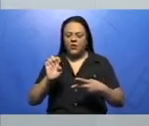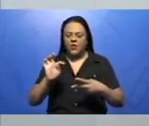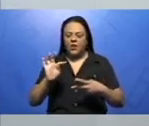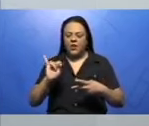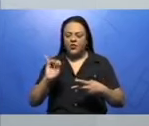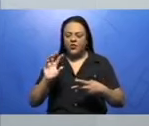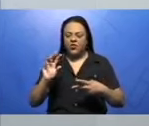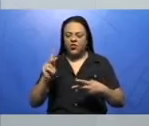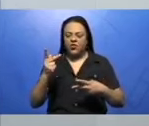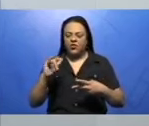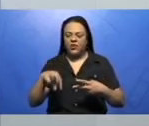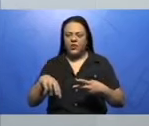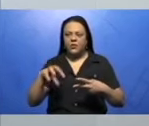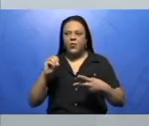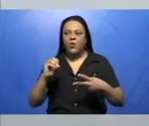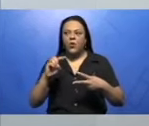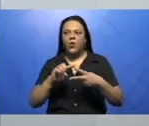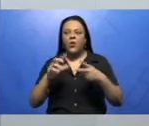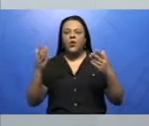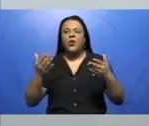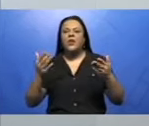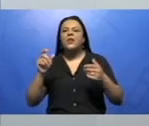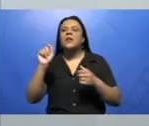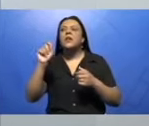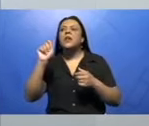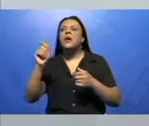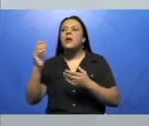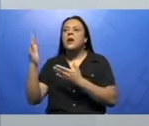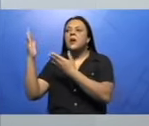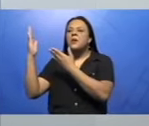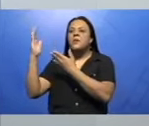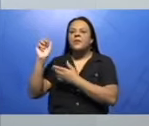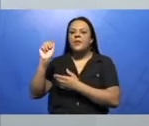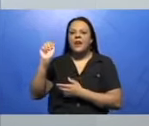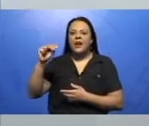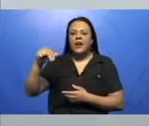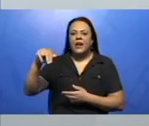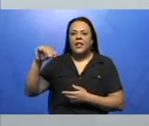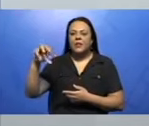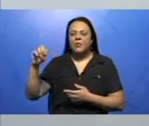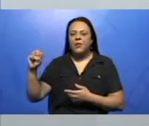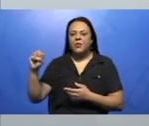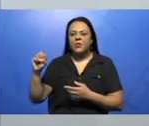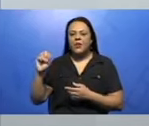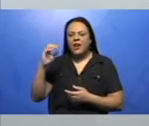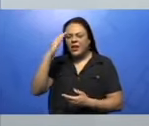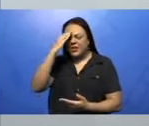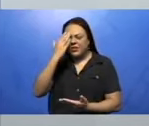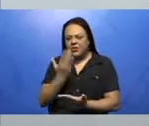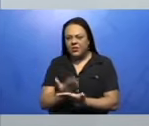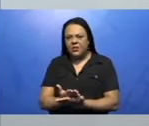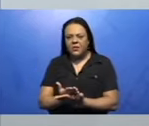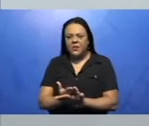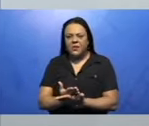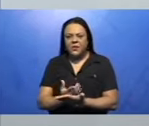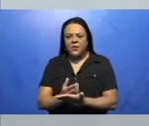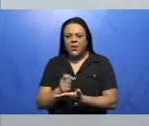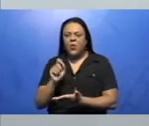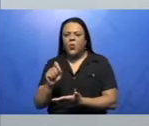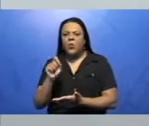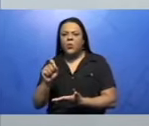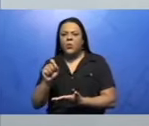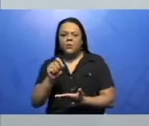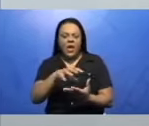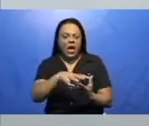aqui a definição. O animismo é uma crença na existência da alma, anima, que significa